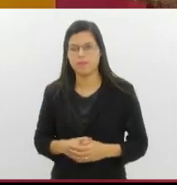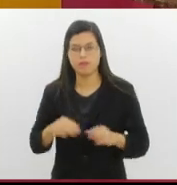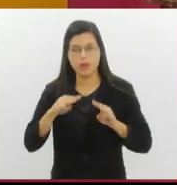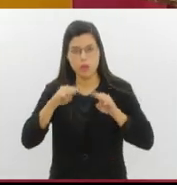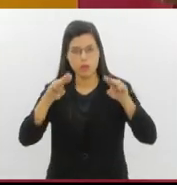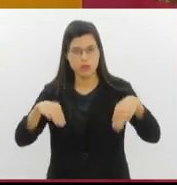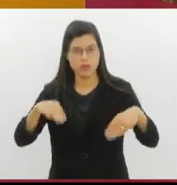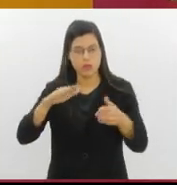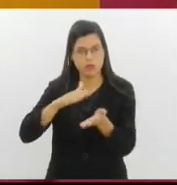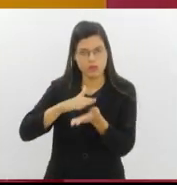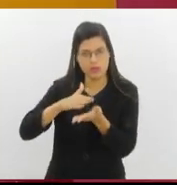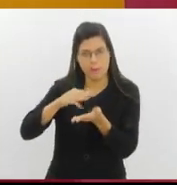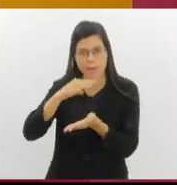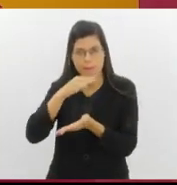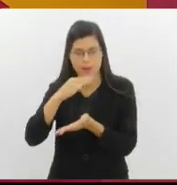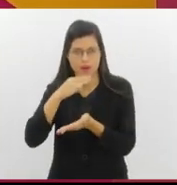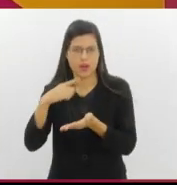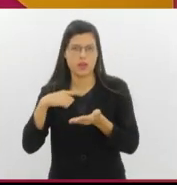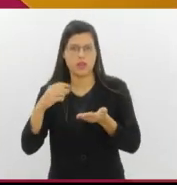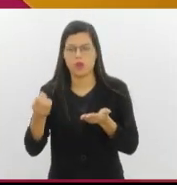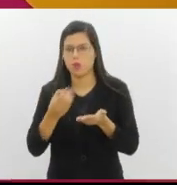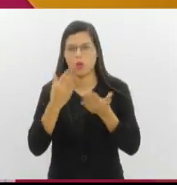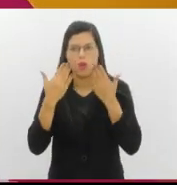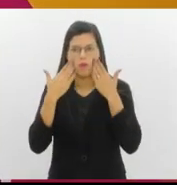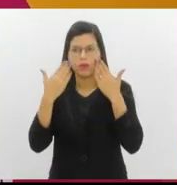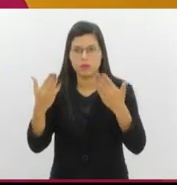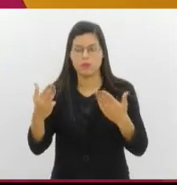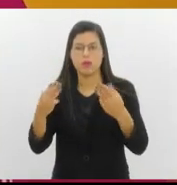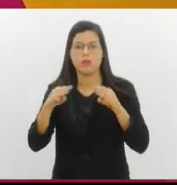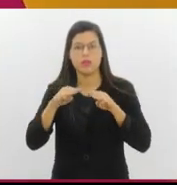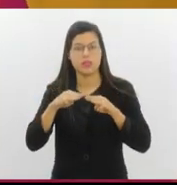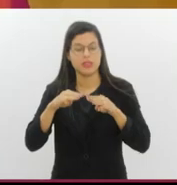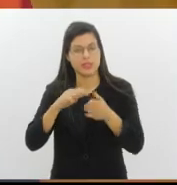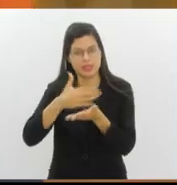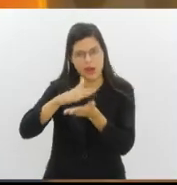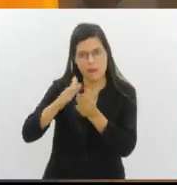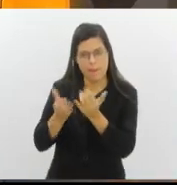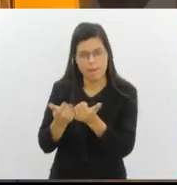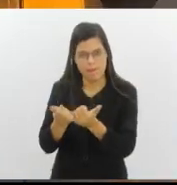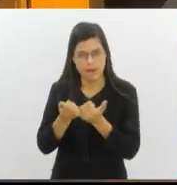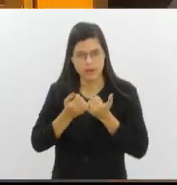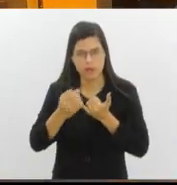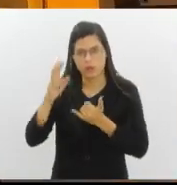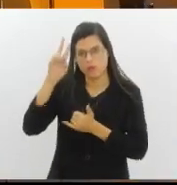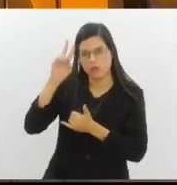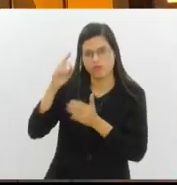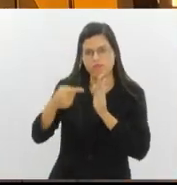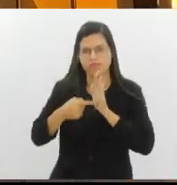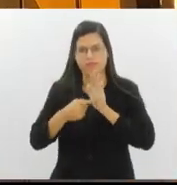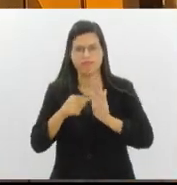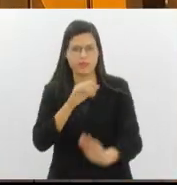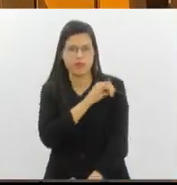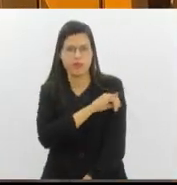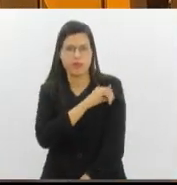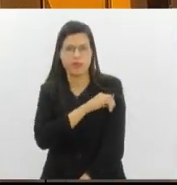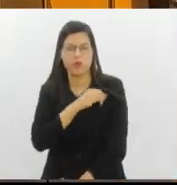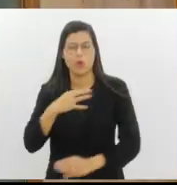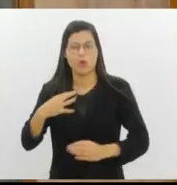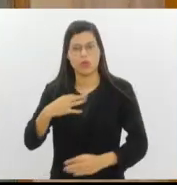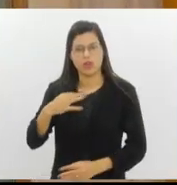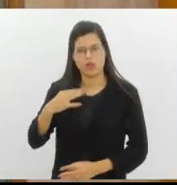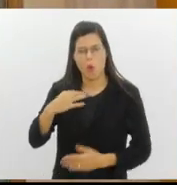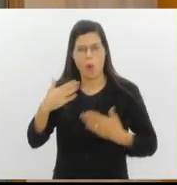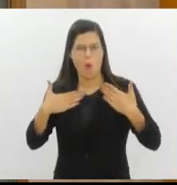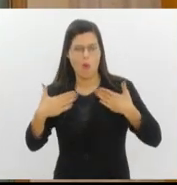Samba na Mangueira está com uma nova exposição. Samba Patrimônio percorre a história social do samba carioca por meio da indumentária, do ritmo,